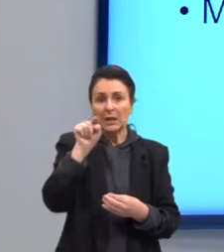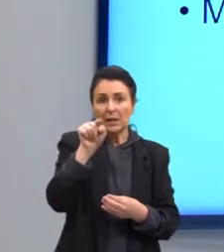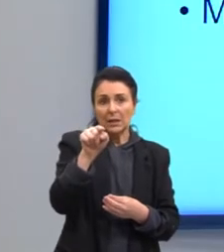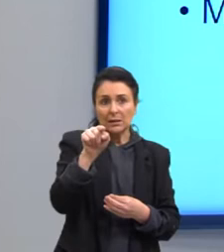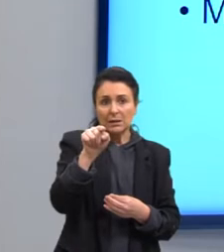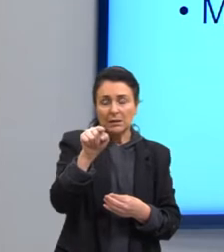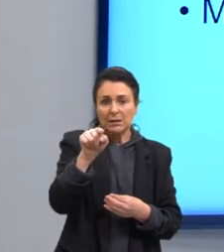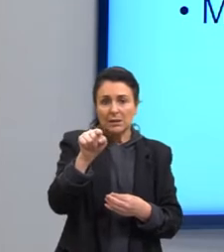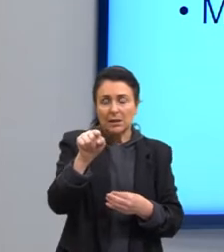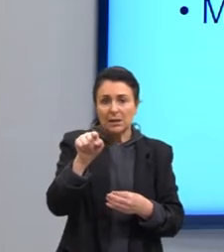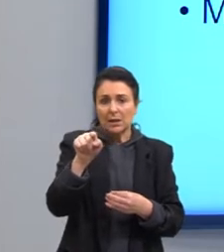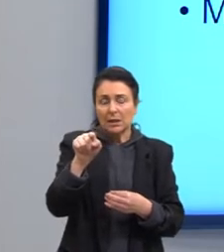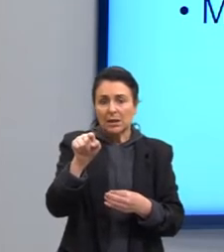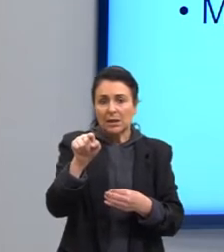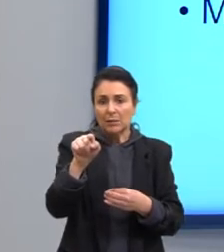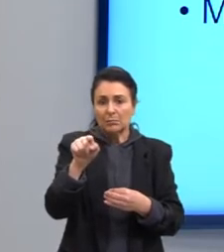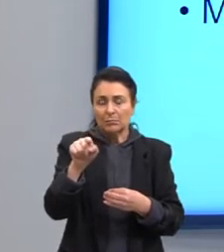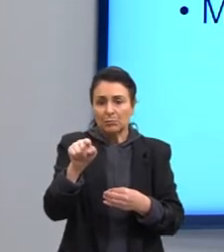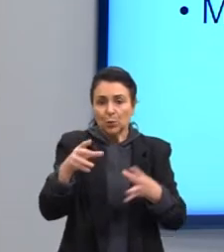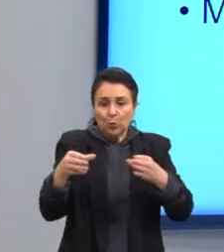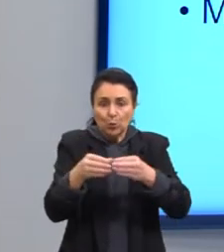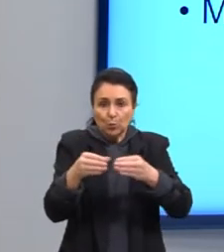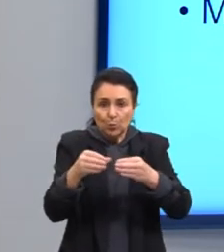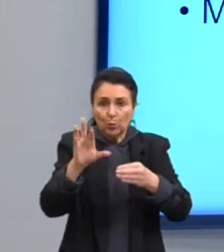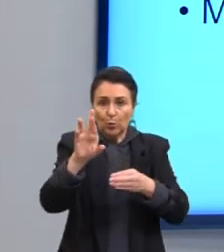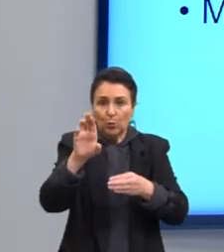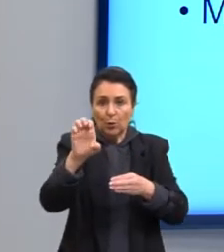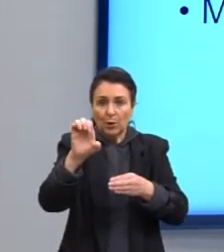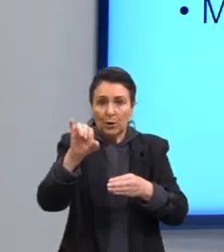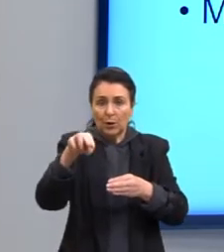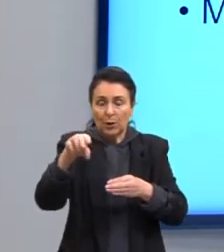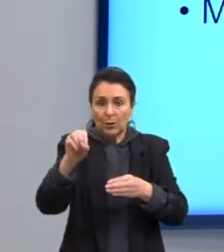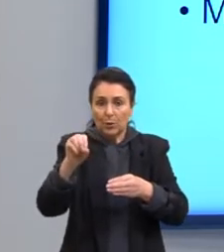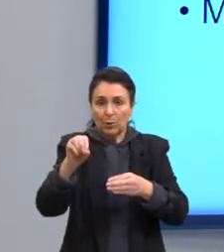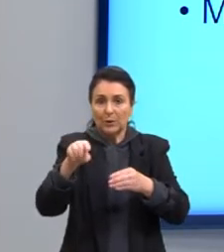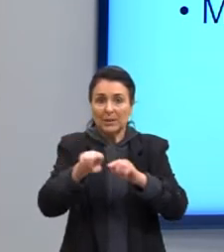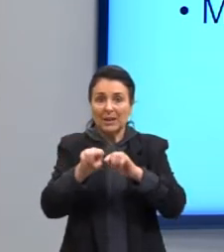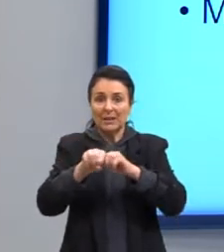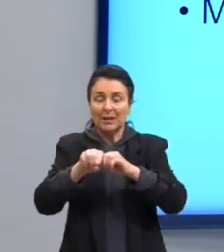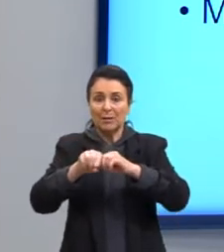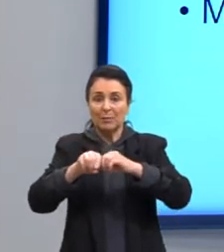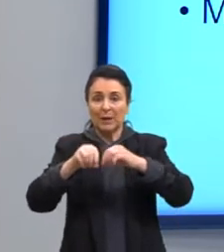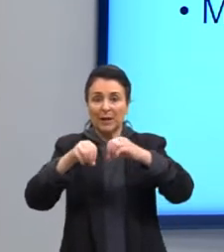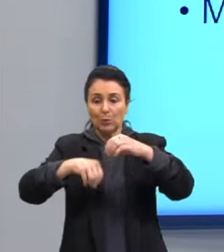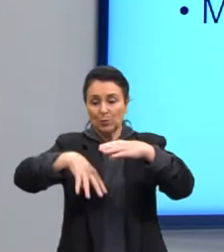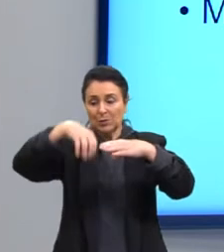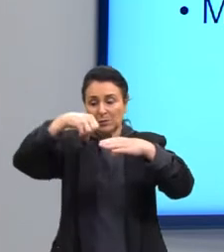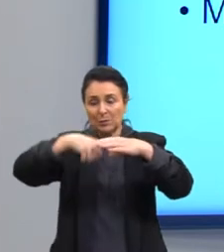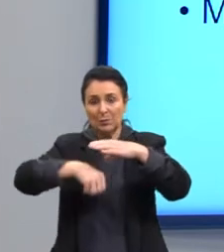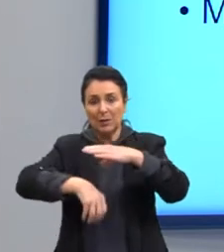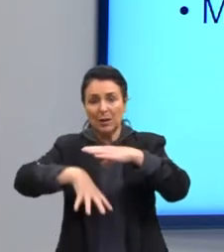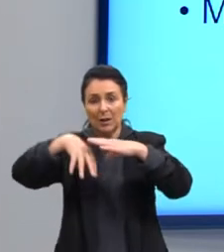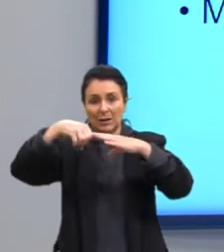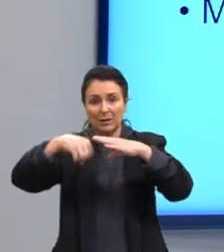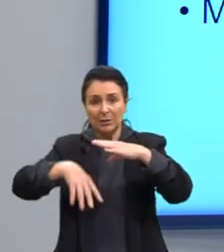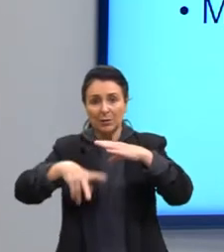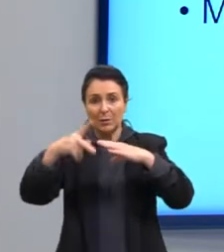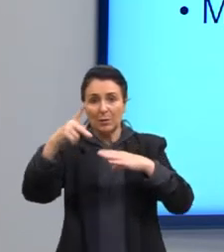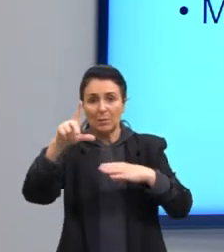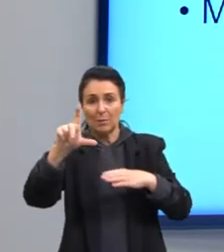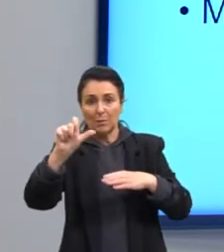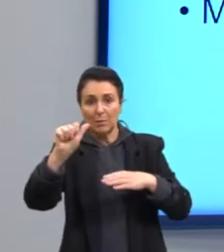Esse reino, então, compreende também os plânctons. E não é aquele do Bob Esponja, tá? É o fitoplâncton e o